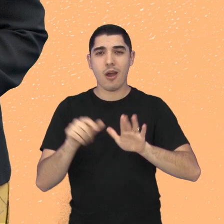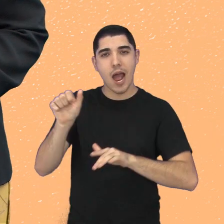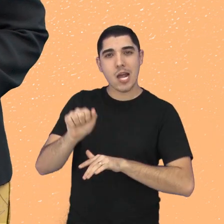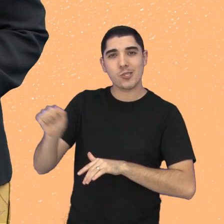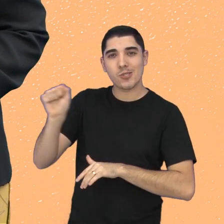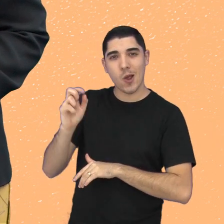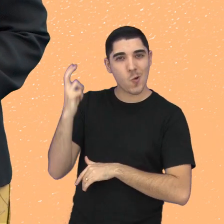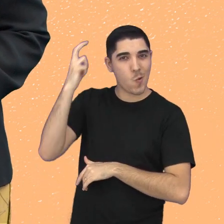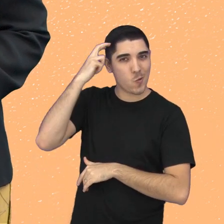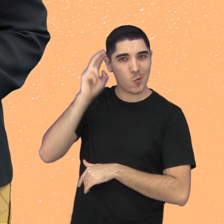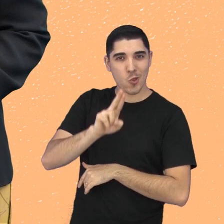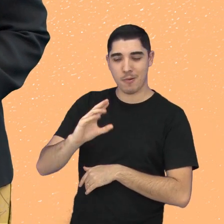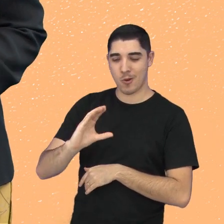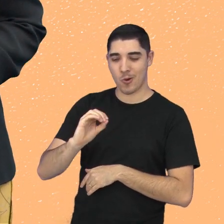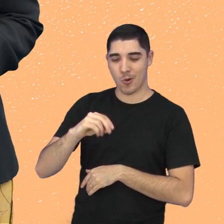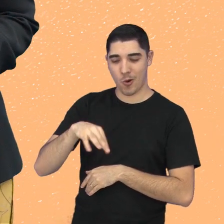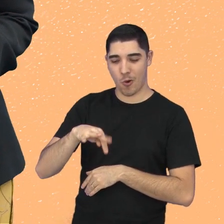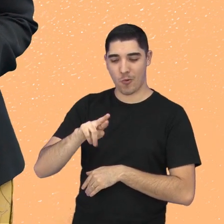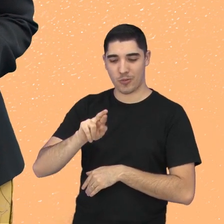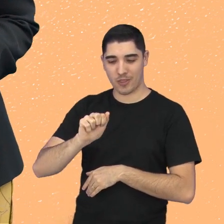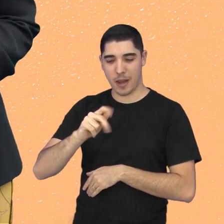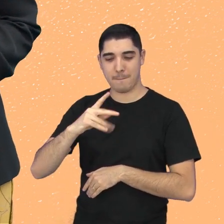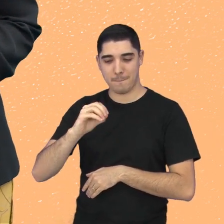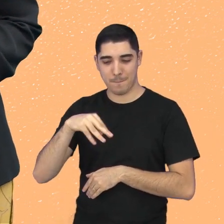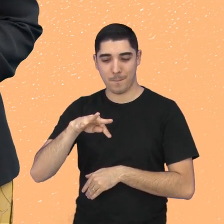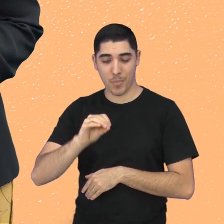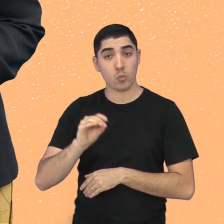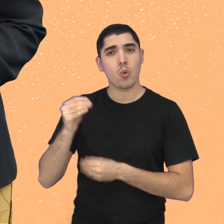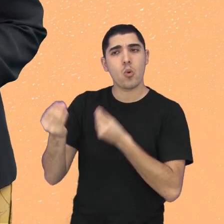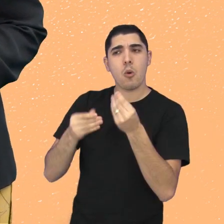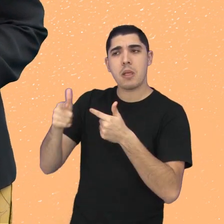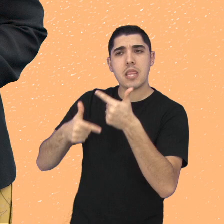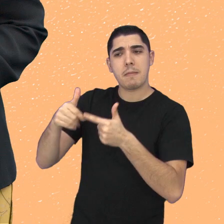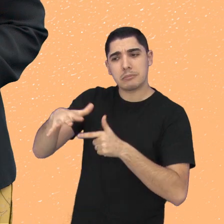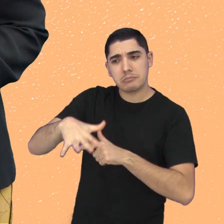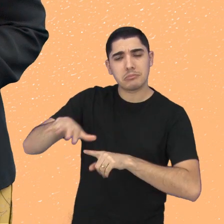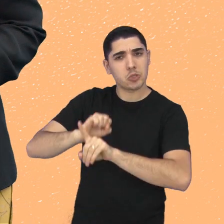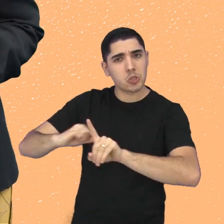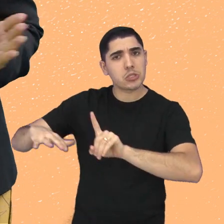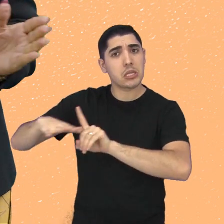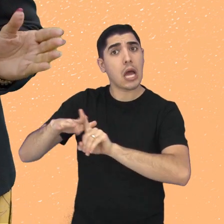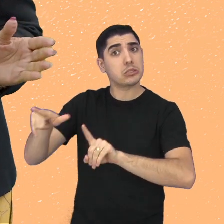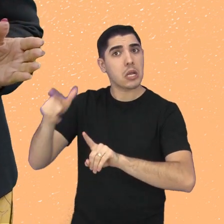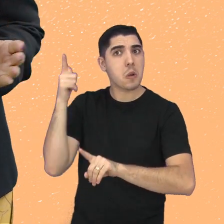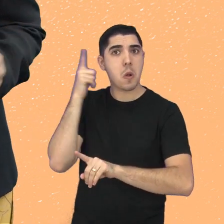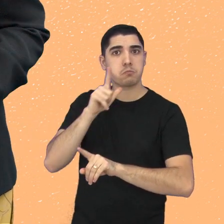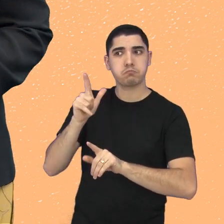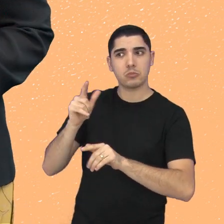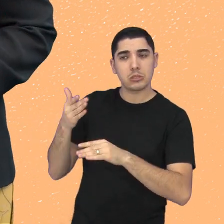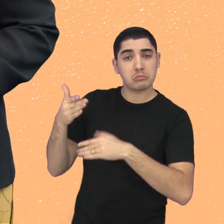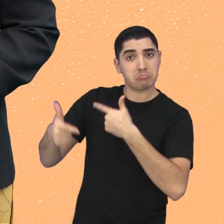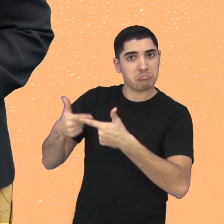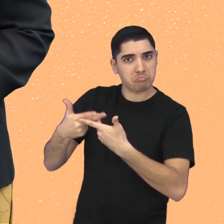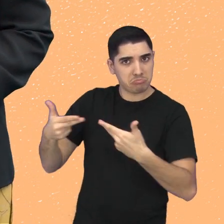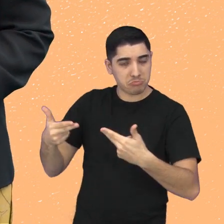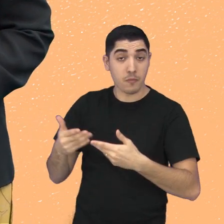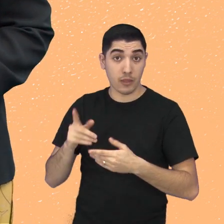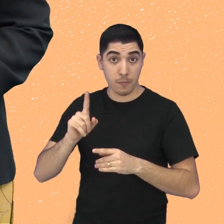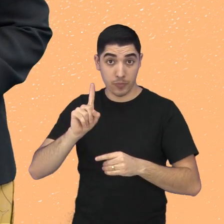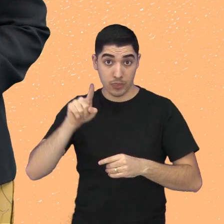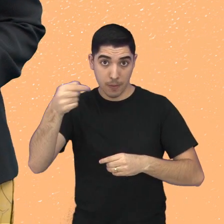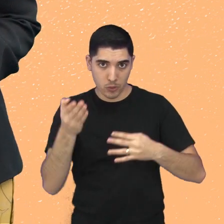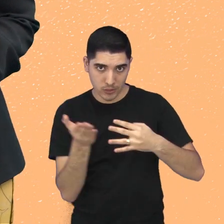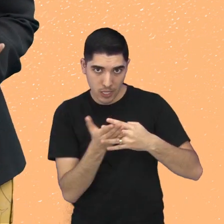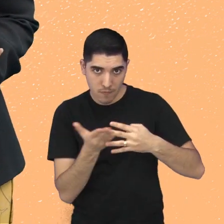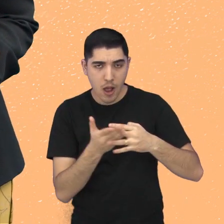Associação Cultural Contraponto, sua atuação na sociedade e sua transição para a associação. Após o intervalo,